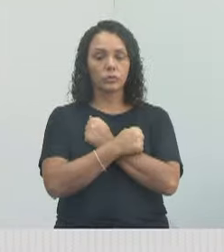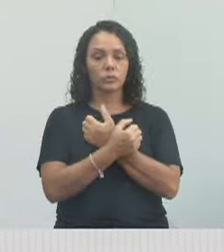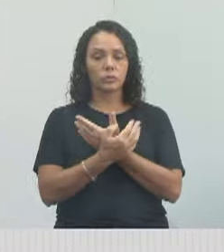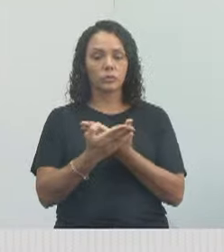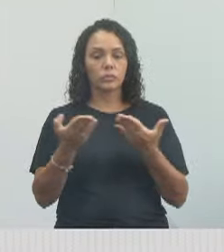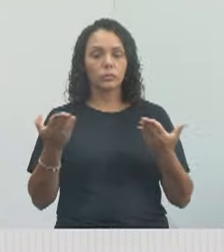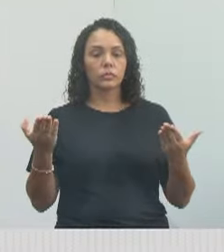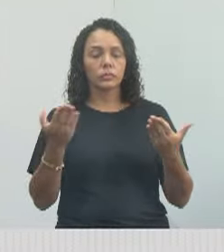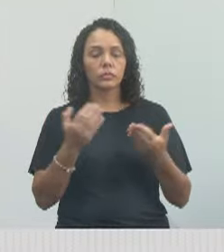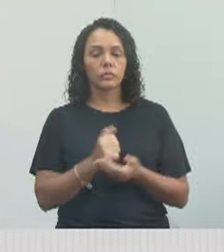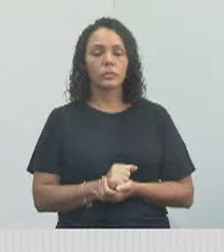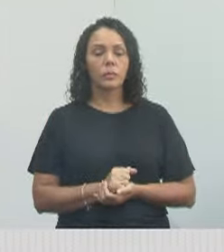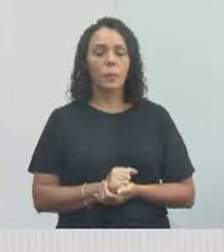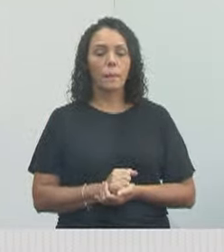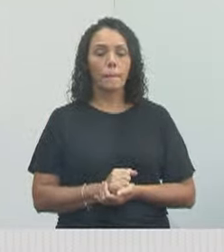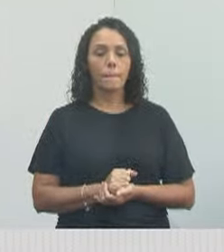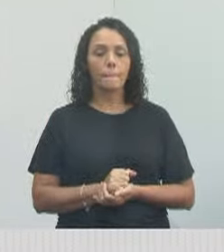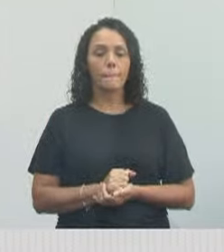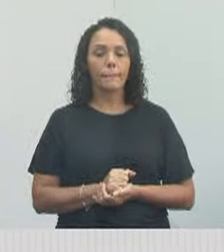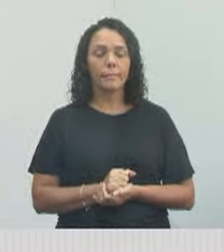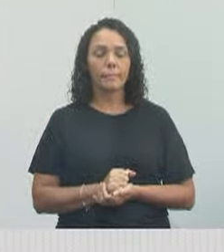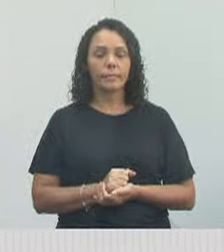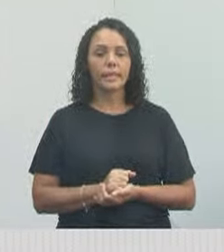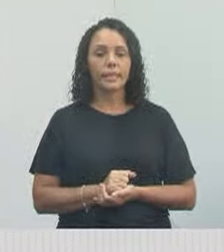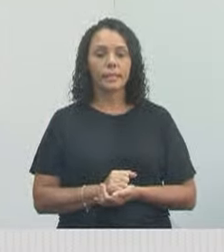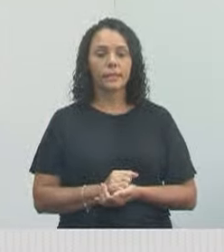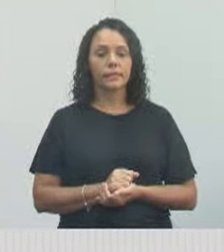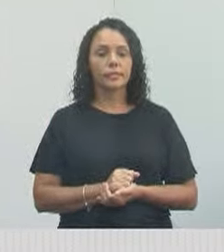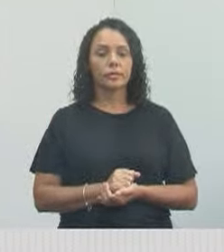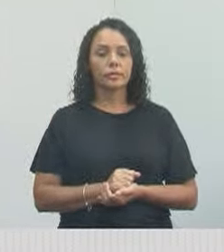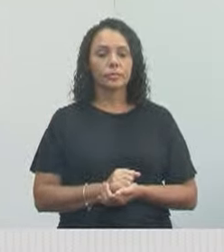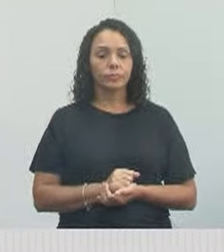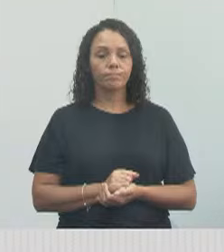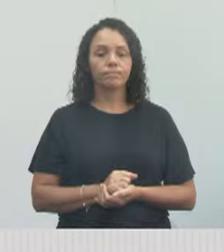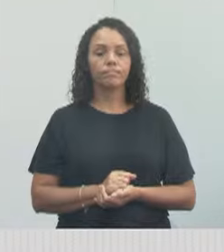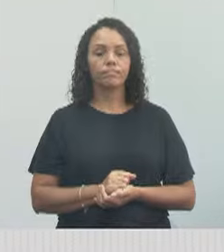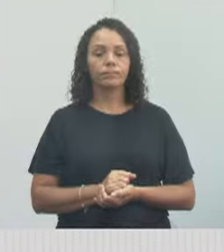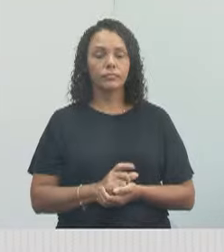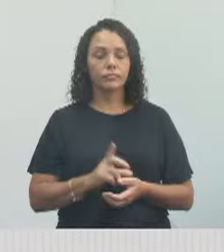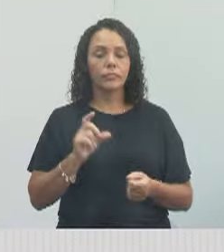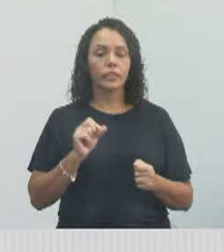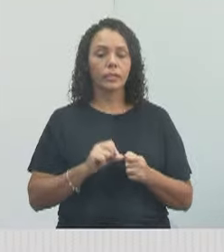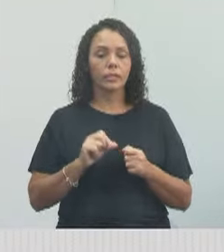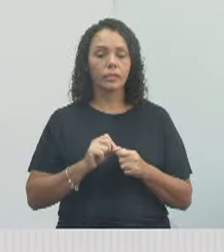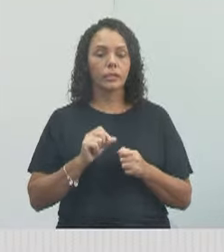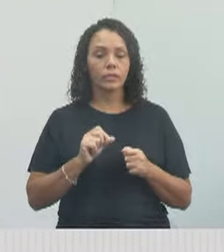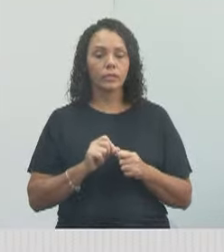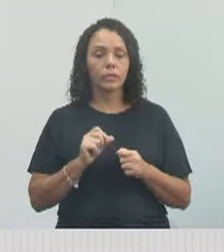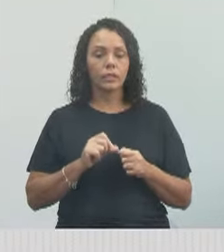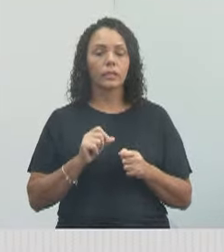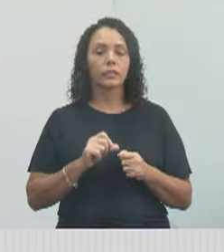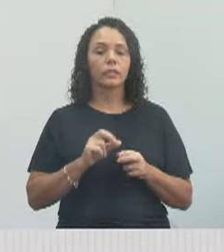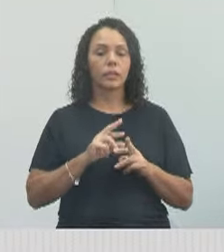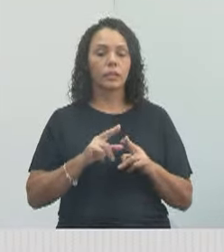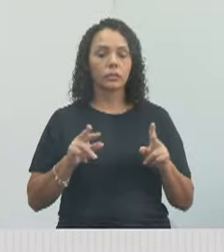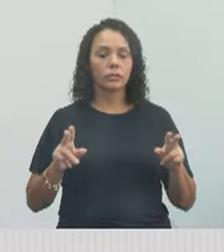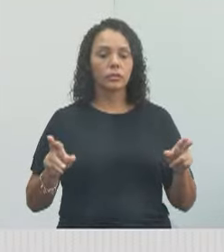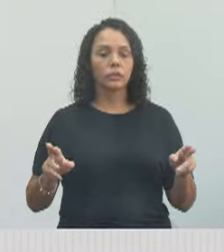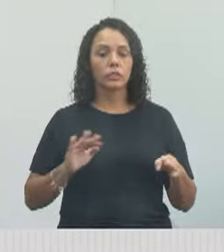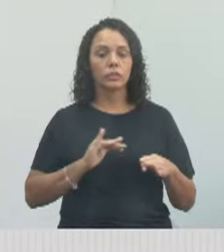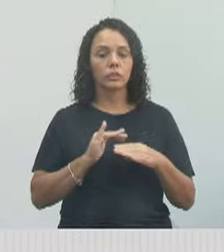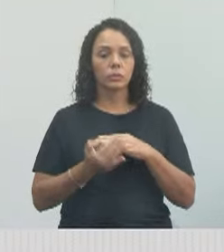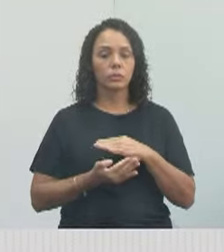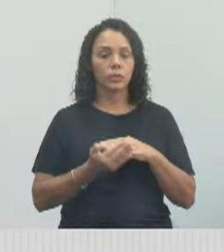aqueles que fizeram e fazem a diferença no Rio